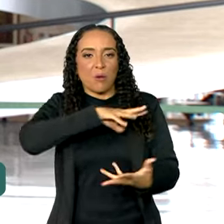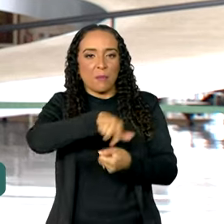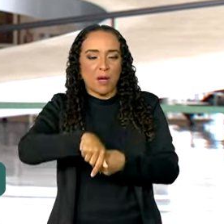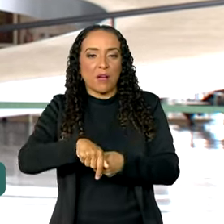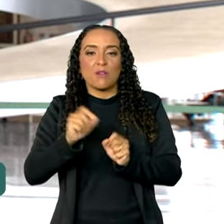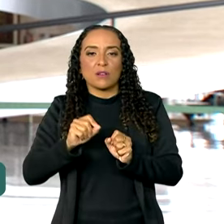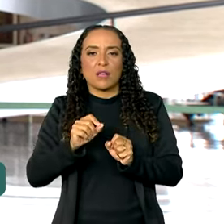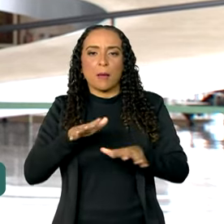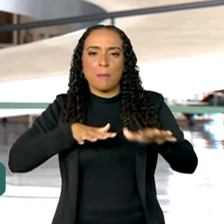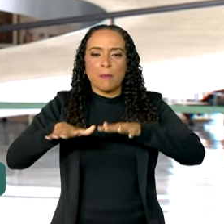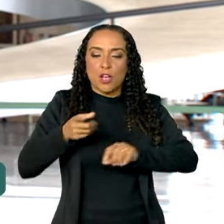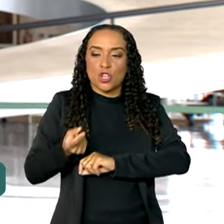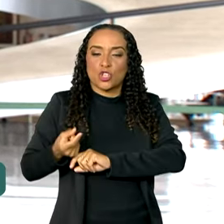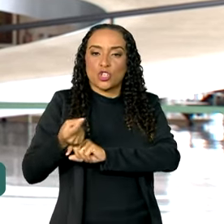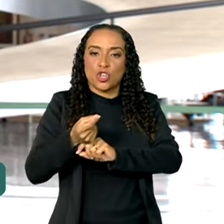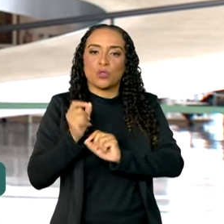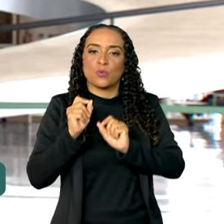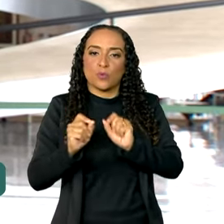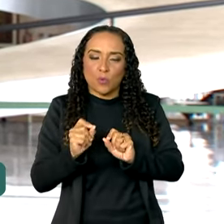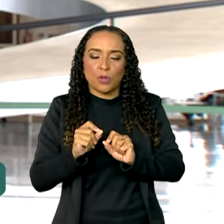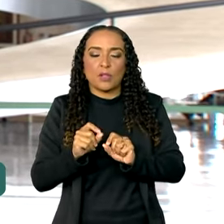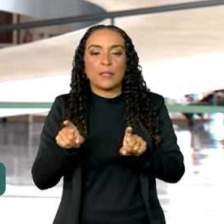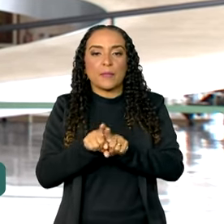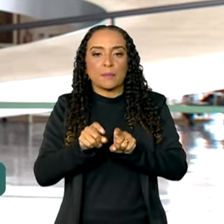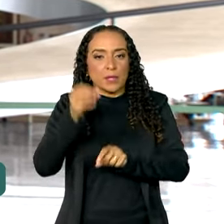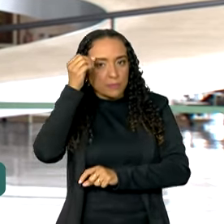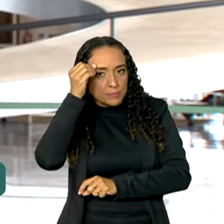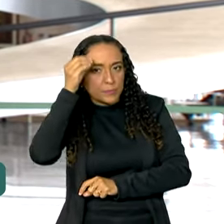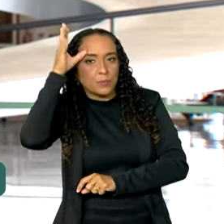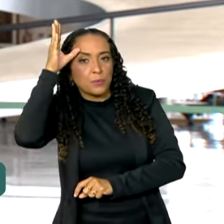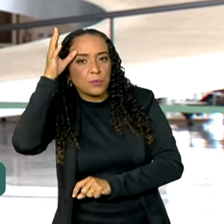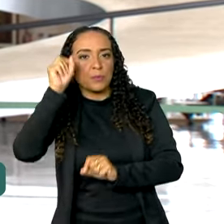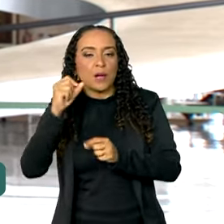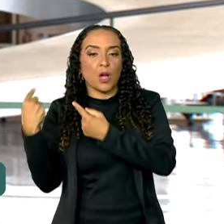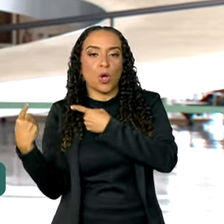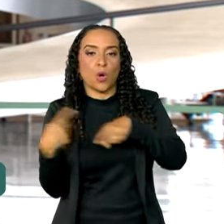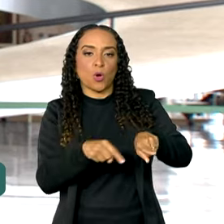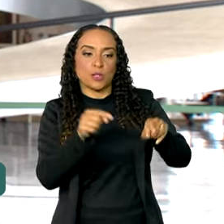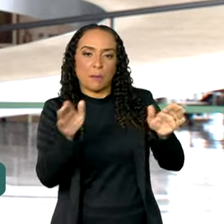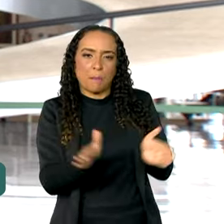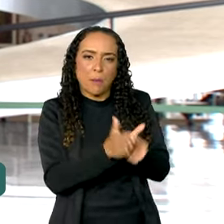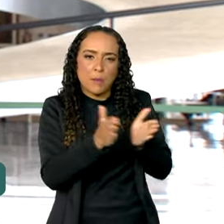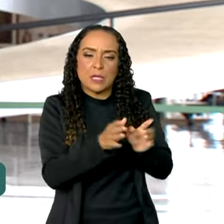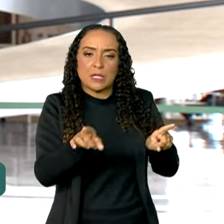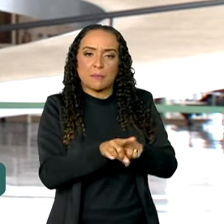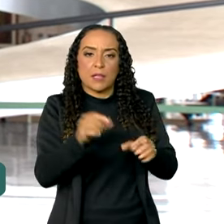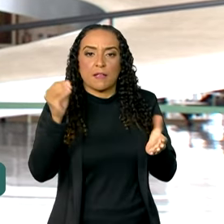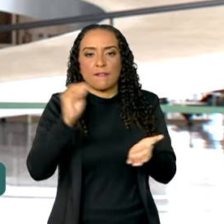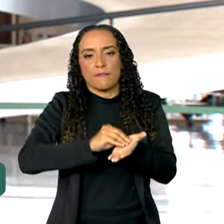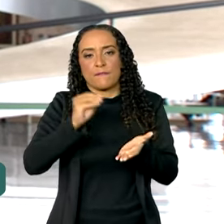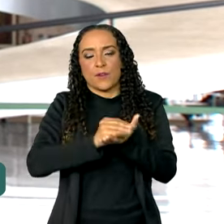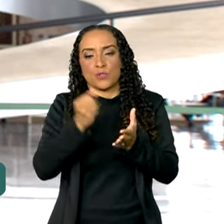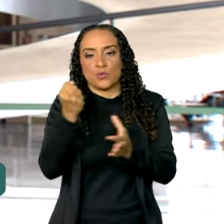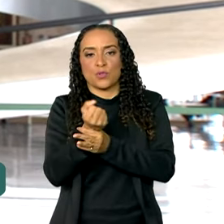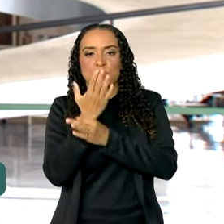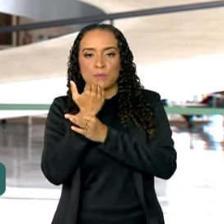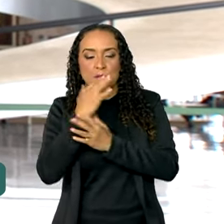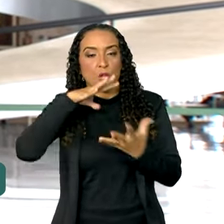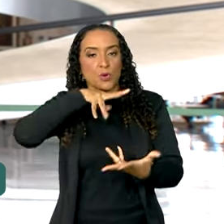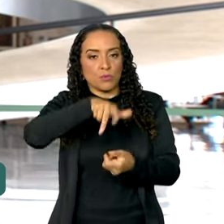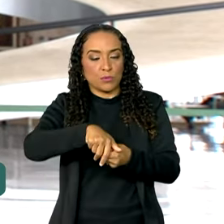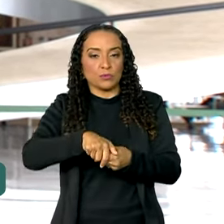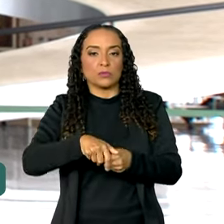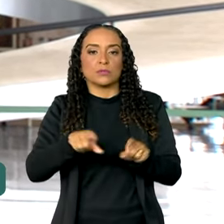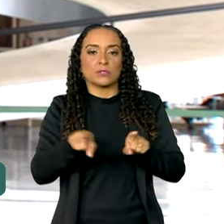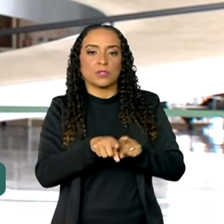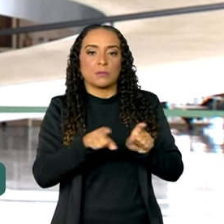objetivo de mobilizar recursos financeiros e conhecimentos para combater a pobreza e a insegurança alimentar no mundo. Na